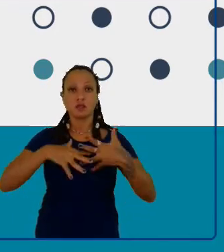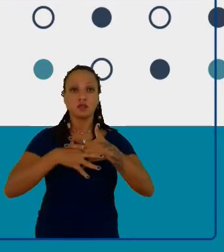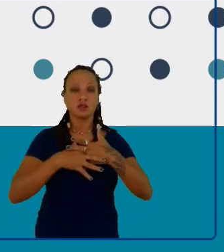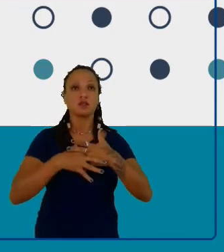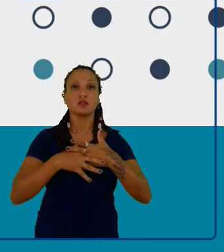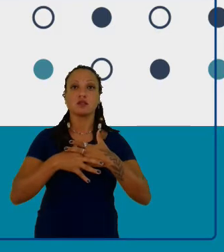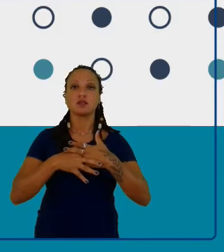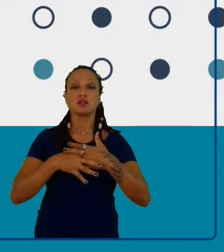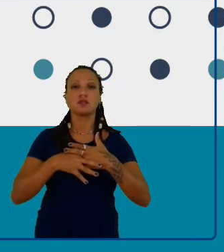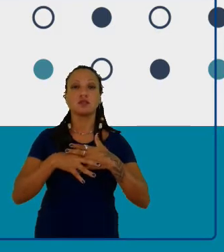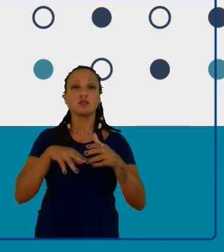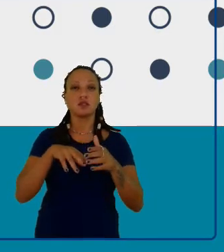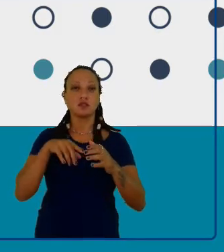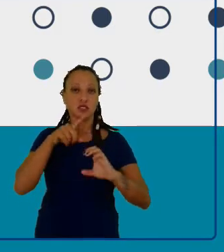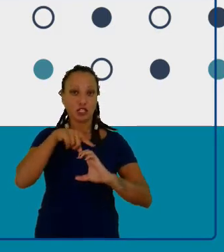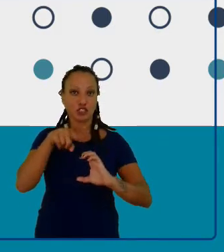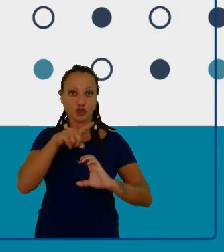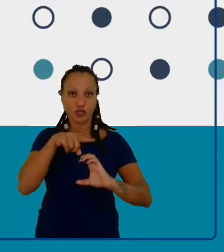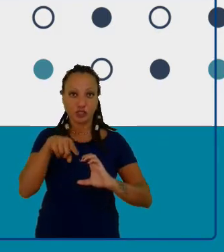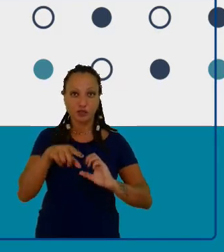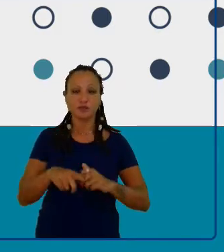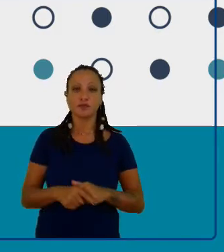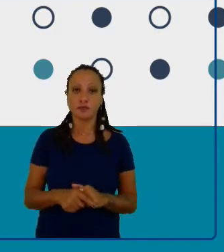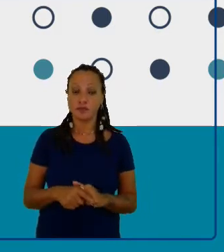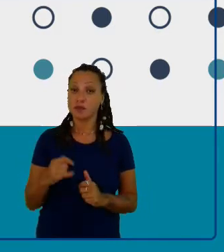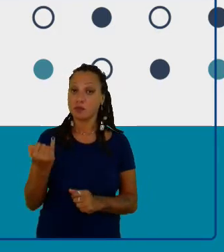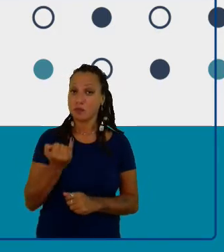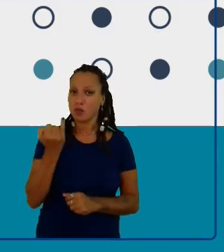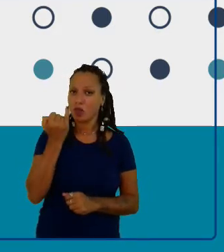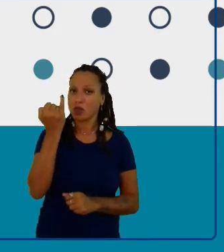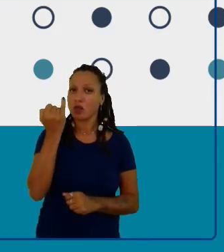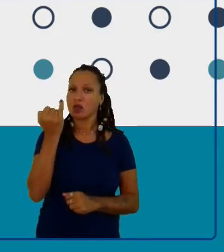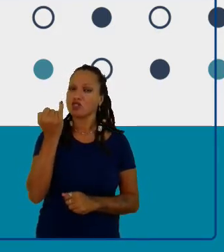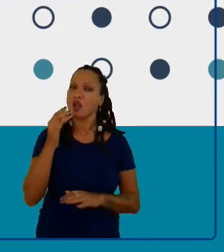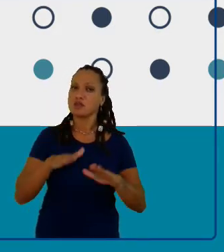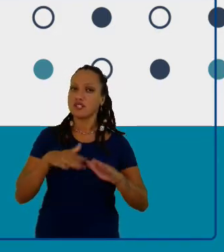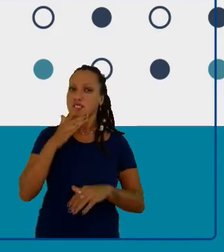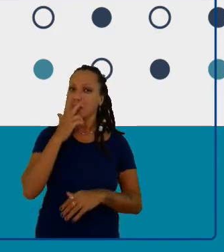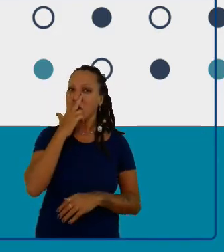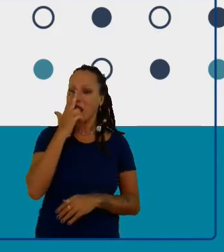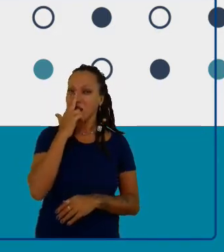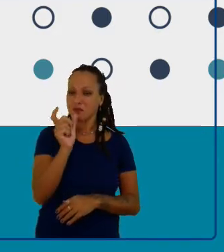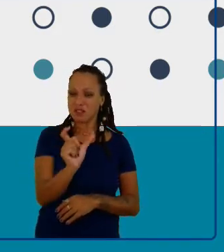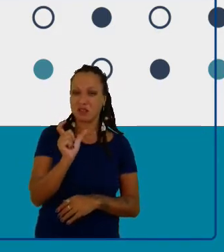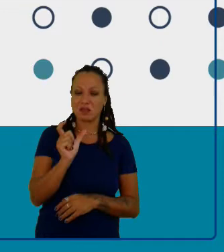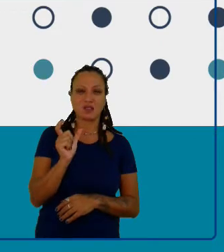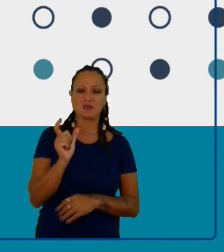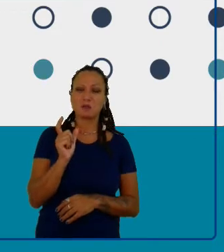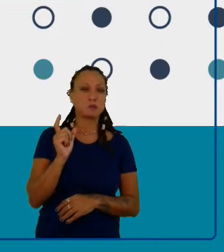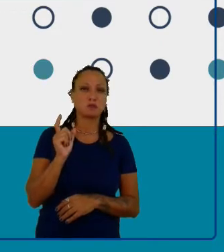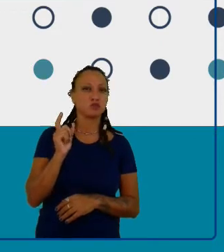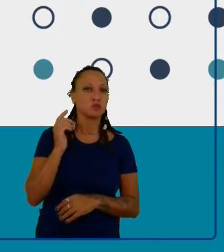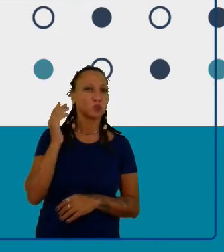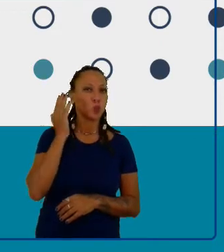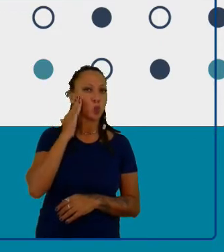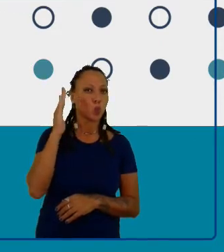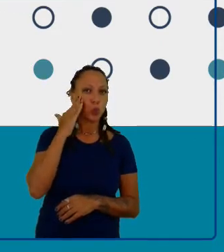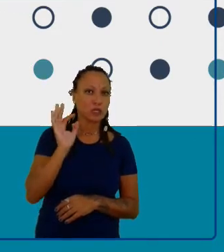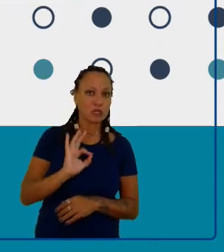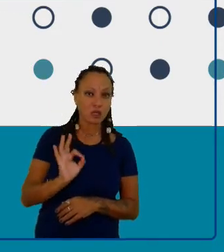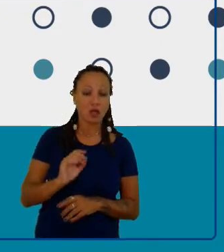É uma questão muito importante e às vezes parece muito distante, mas não tem como fazer ciência,